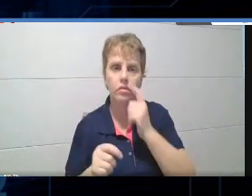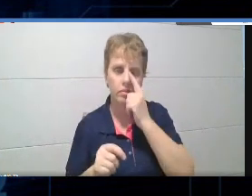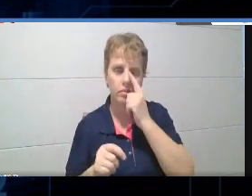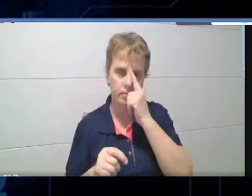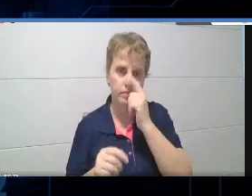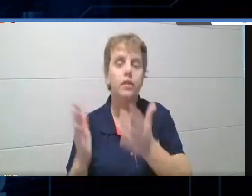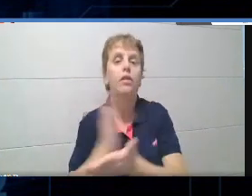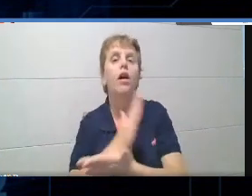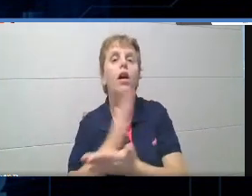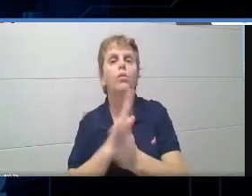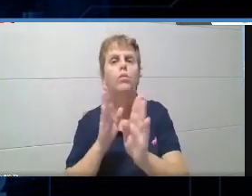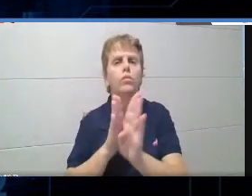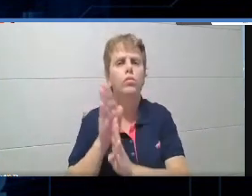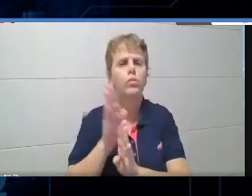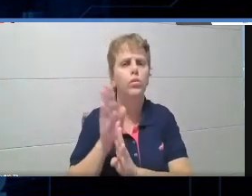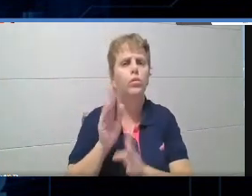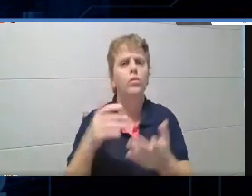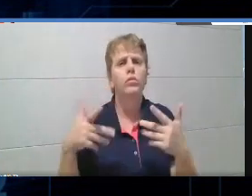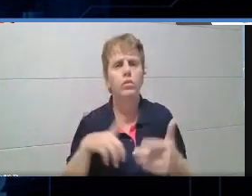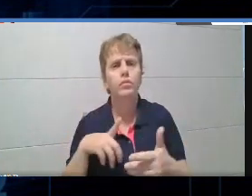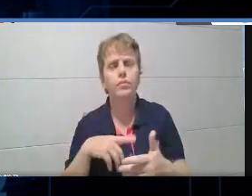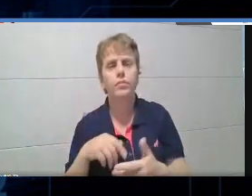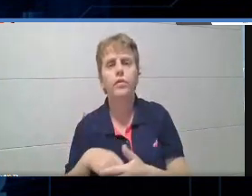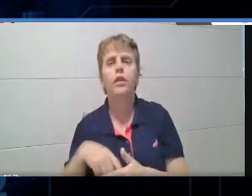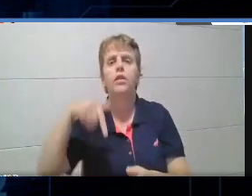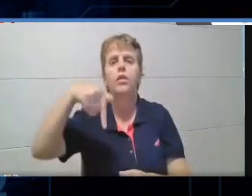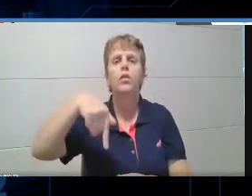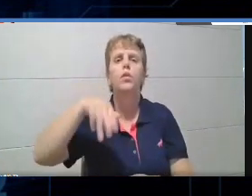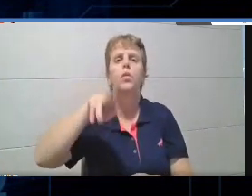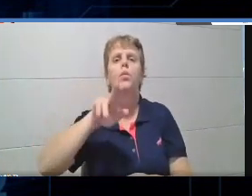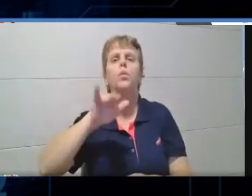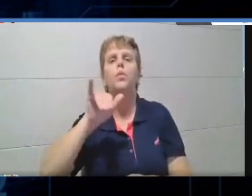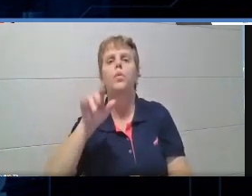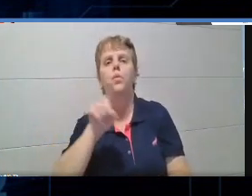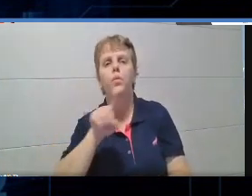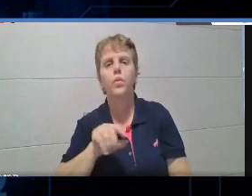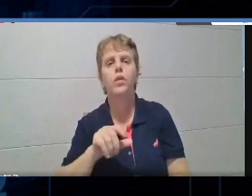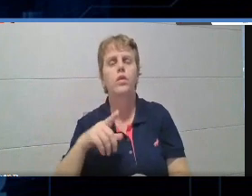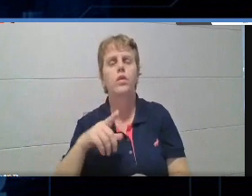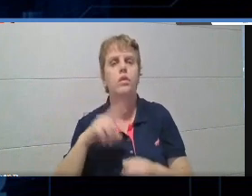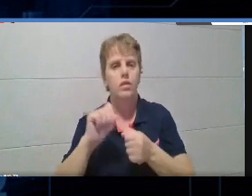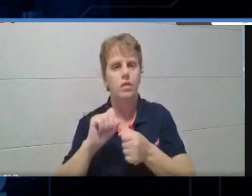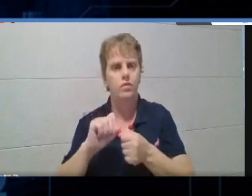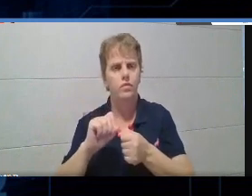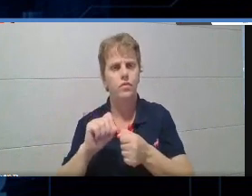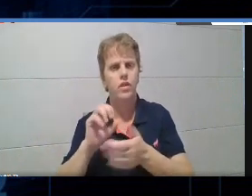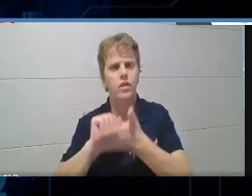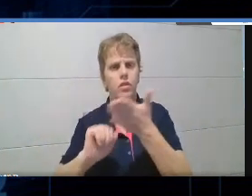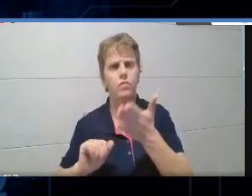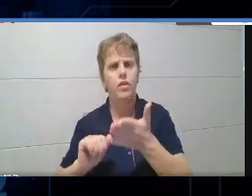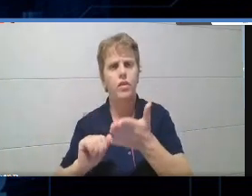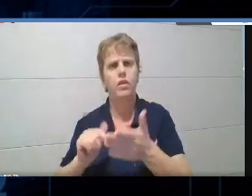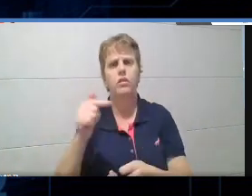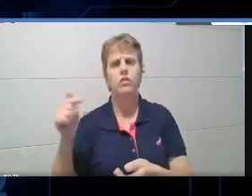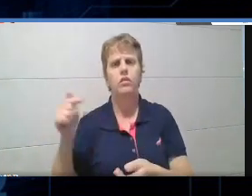sugestões, gente, quando eu falava do quiz, né, isso aqui foi uma atividade que eu fiz agora há pouco tempo, semana, duas semanas, que foi